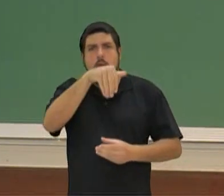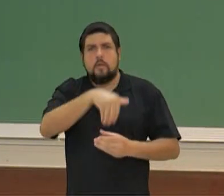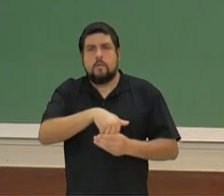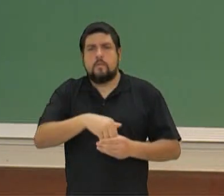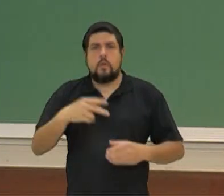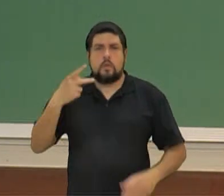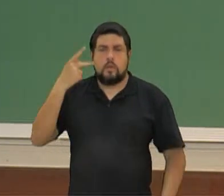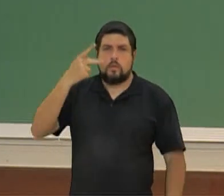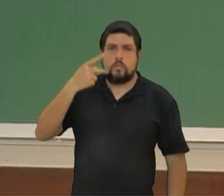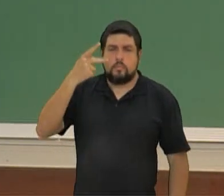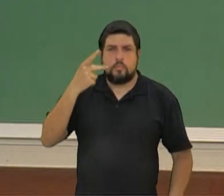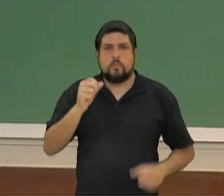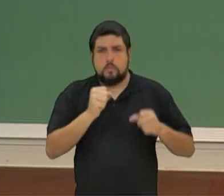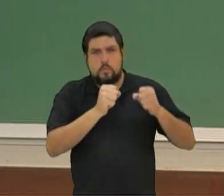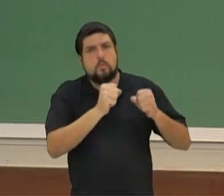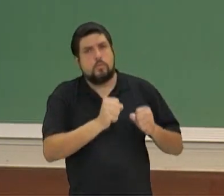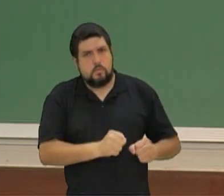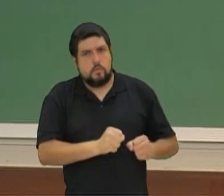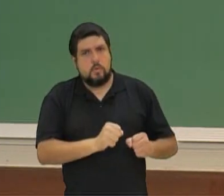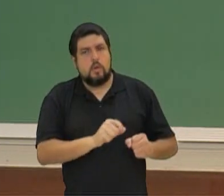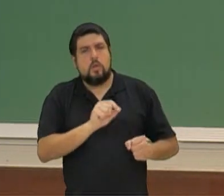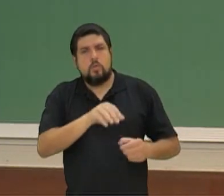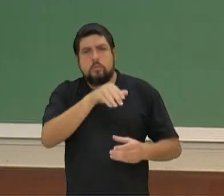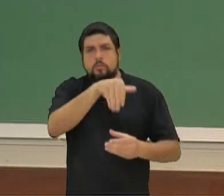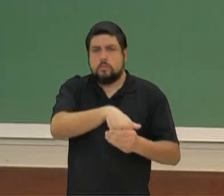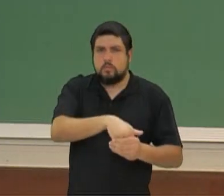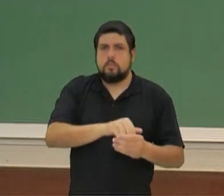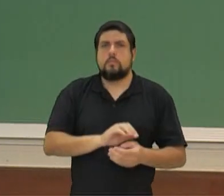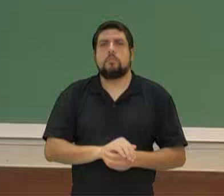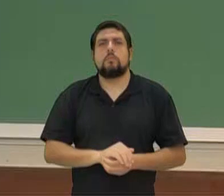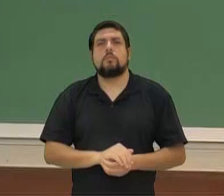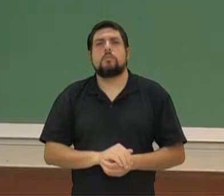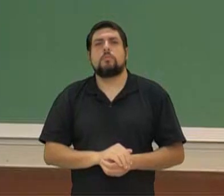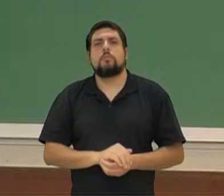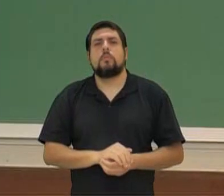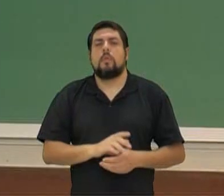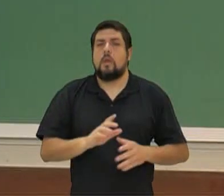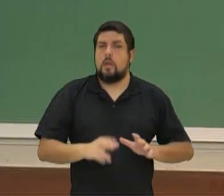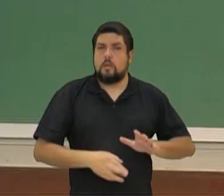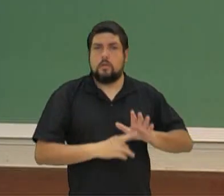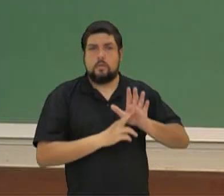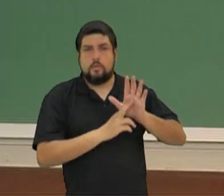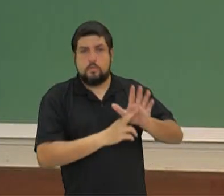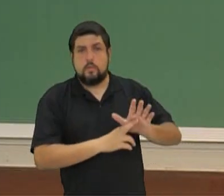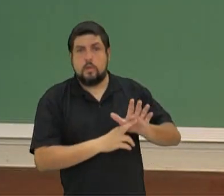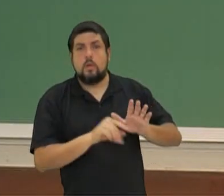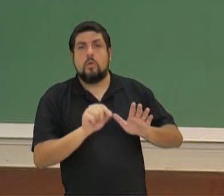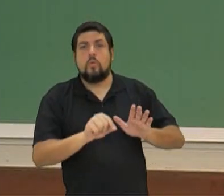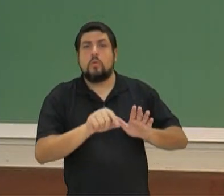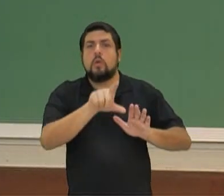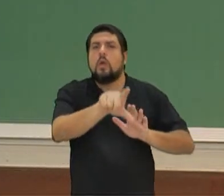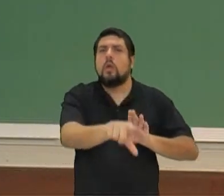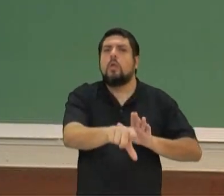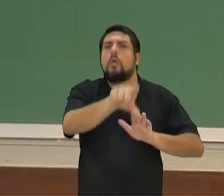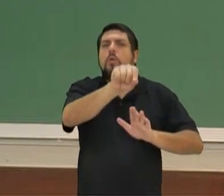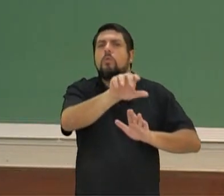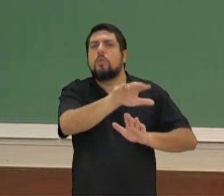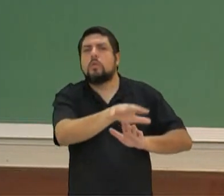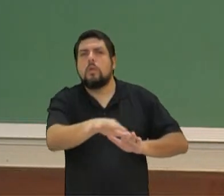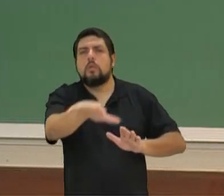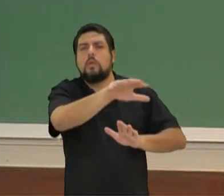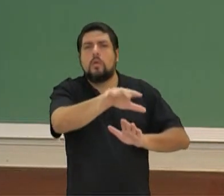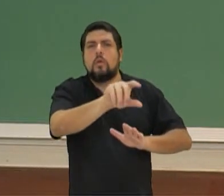diretamente na eleição, representando, no caso, elegendo seus candidatos que vão